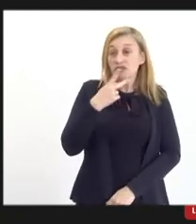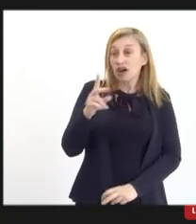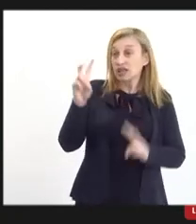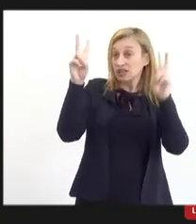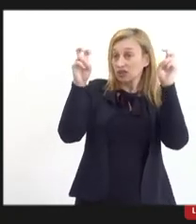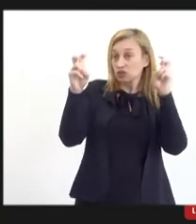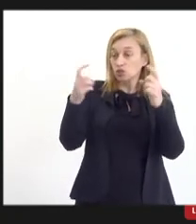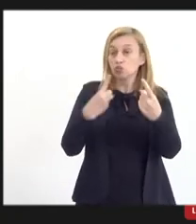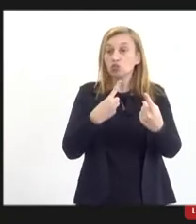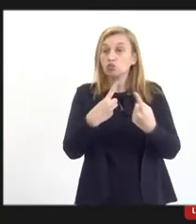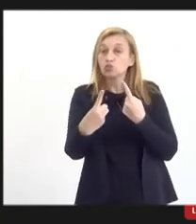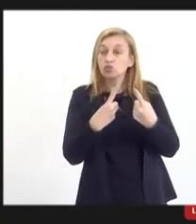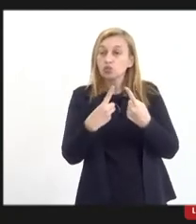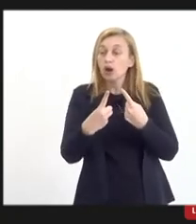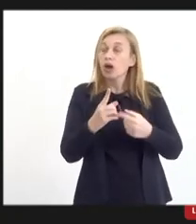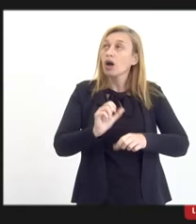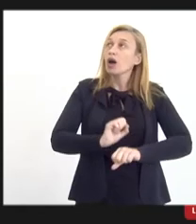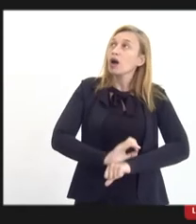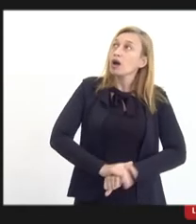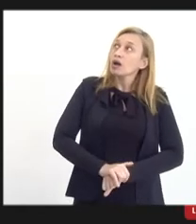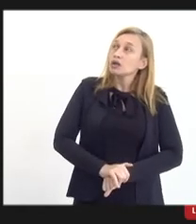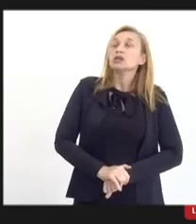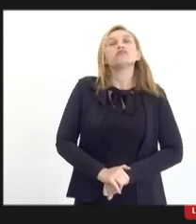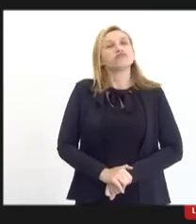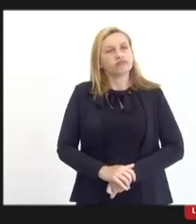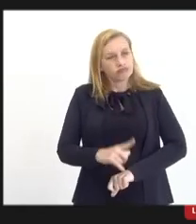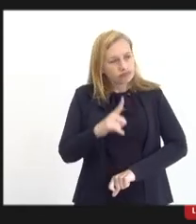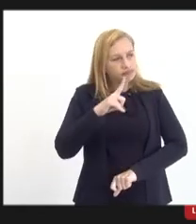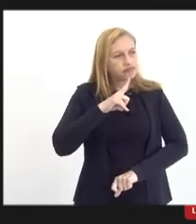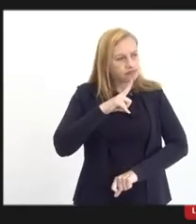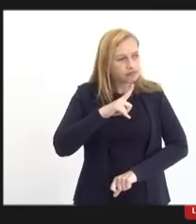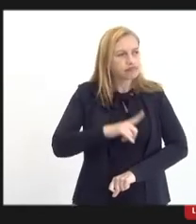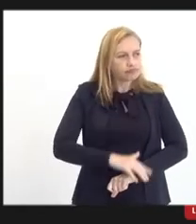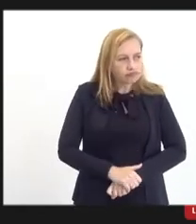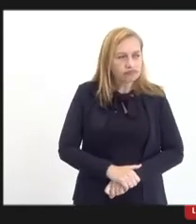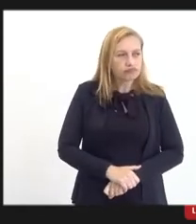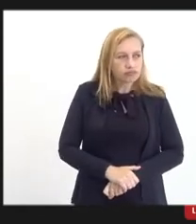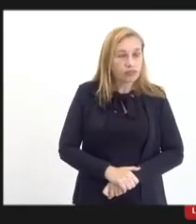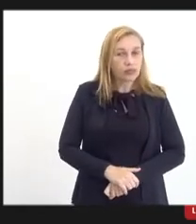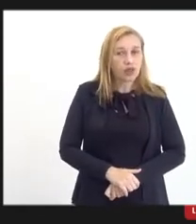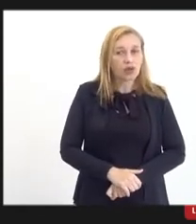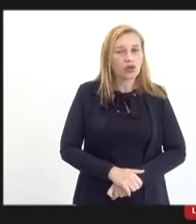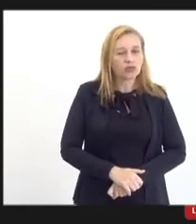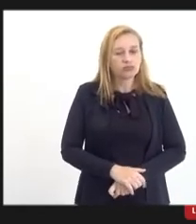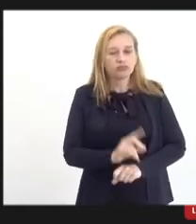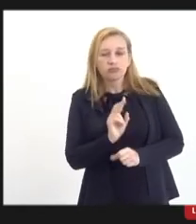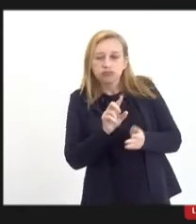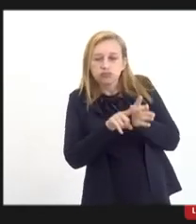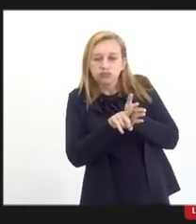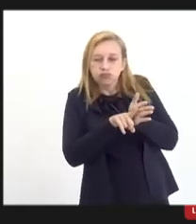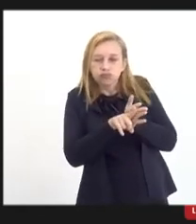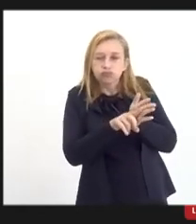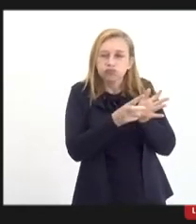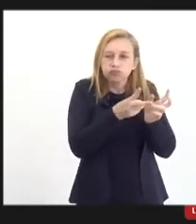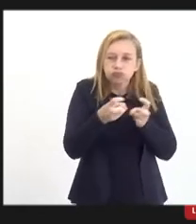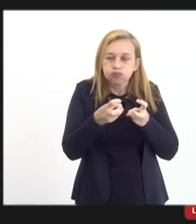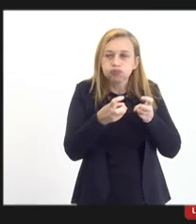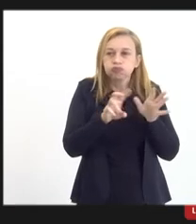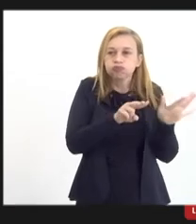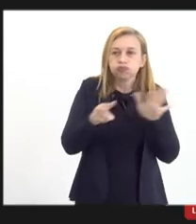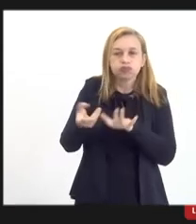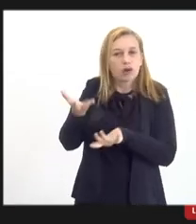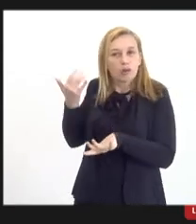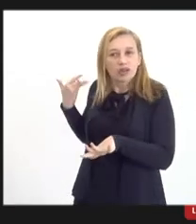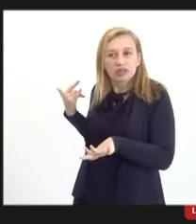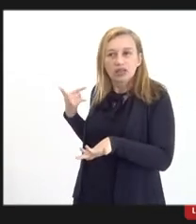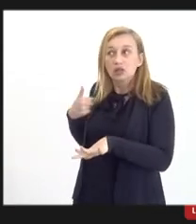estradas, e a gente tem rodado um pouquinho, semana passada, por exemplo, eu